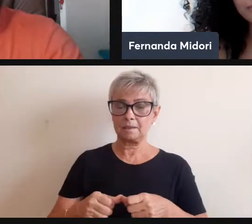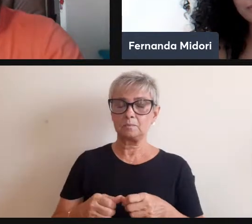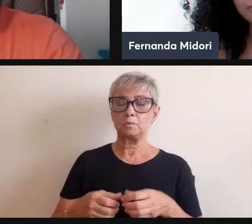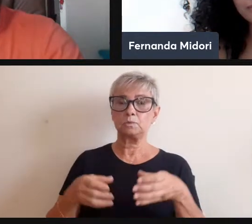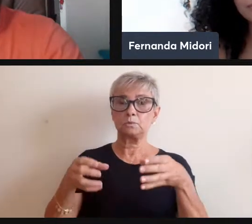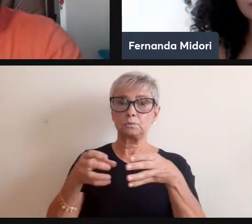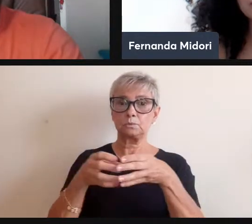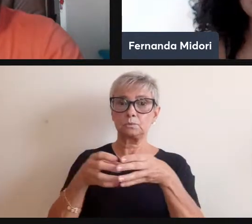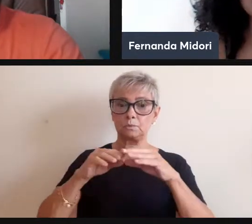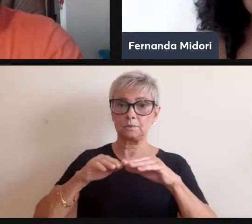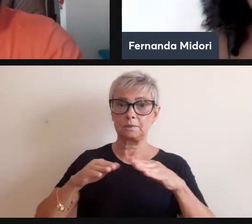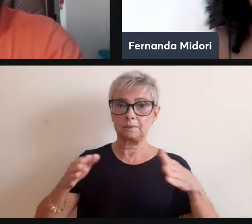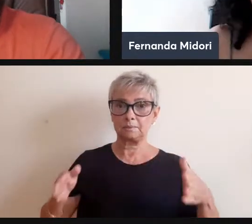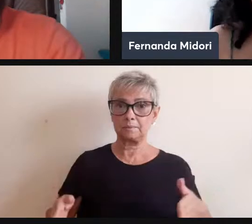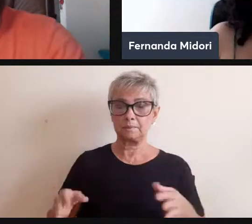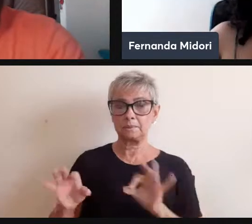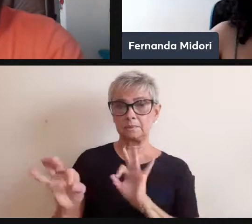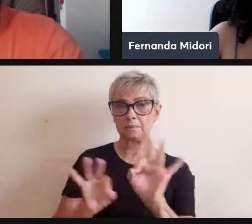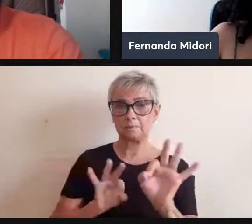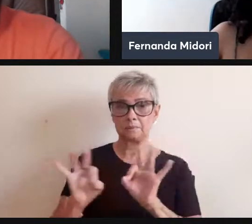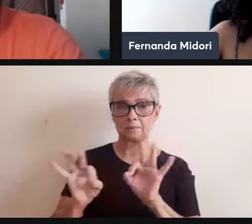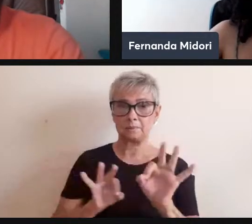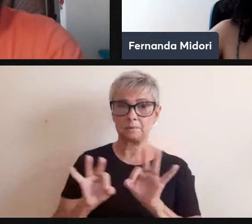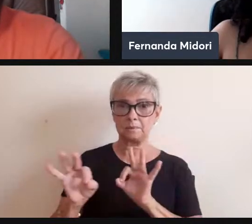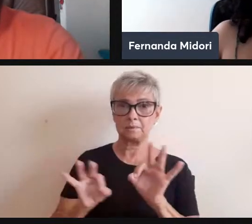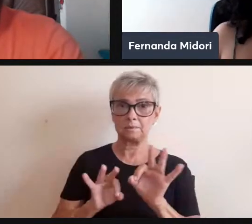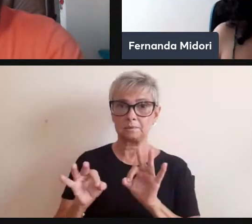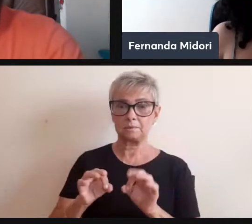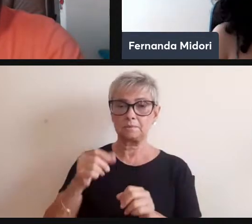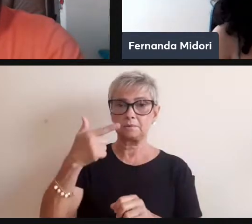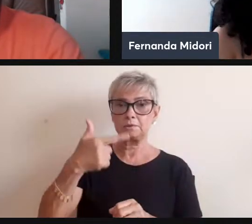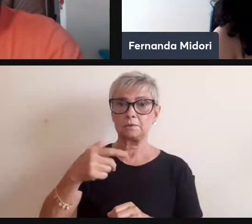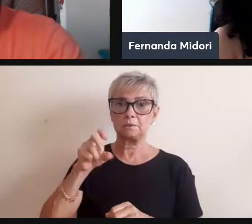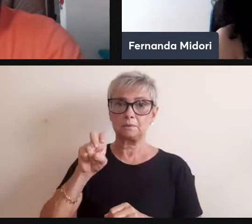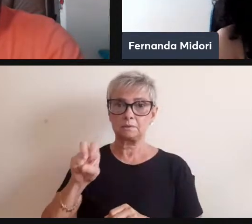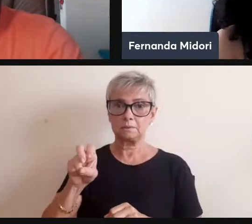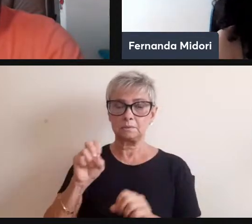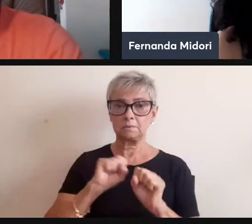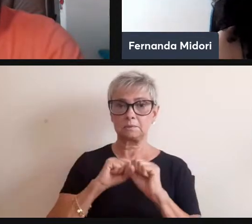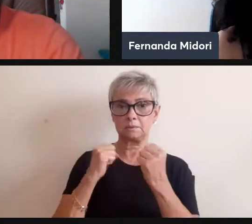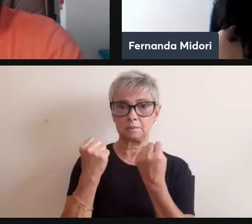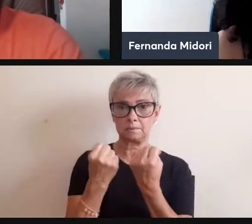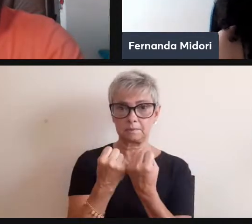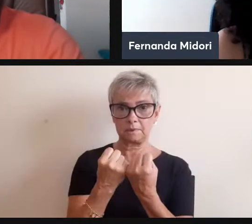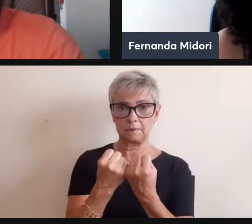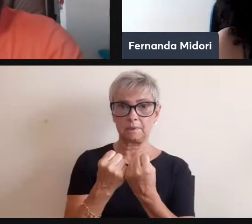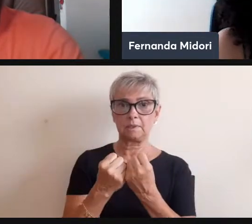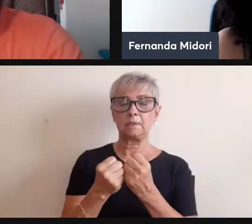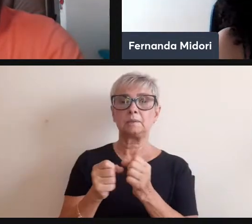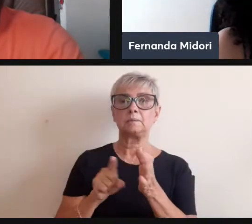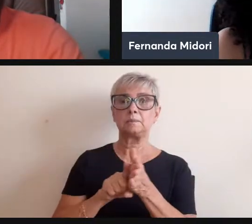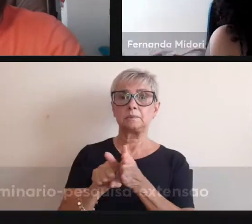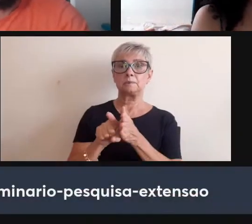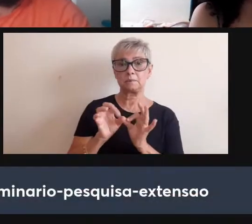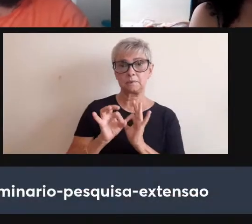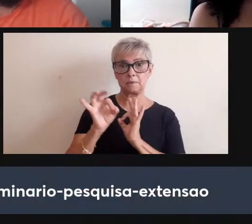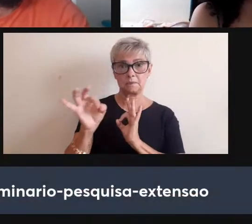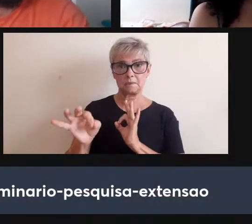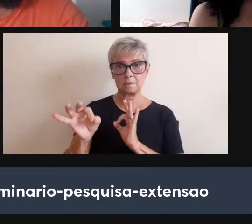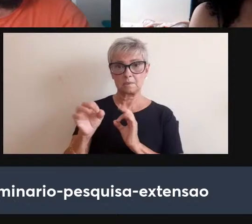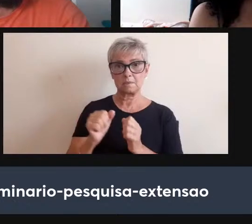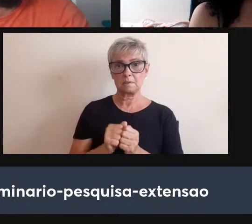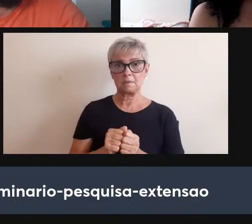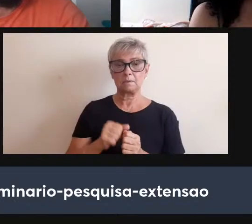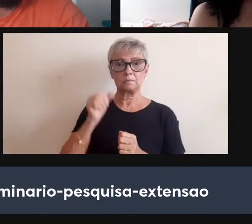programação do 25º Seminário de Pesquisa e Extensão, para quem, para aqueles que queiram